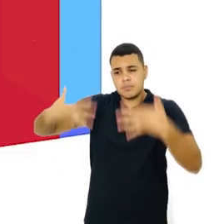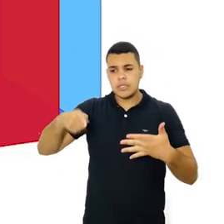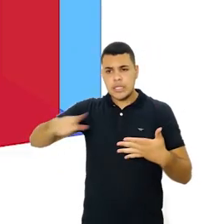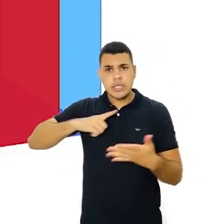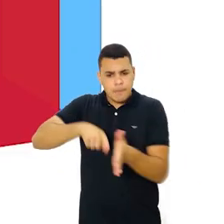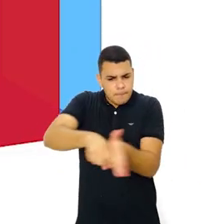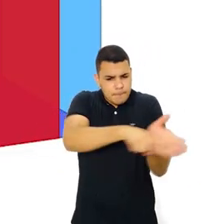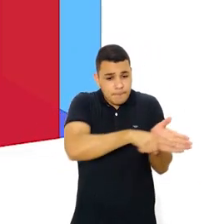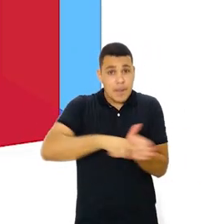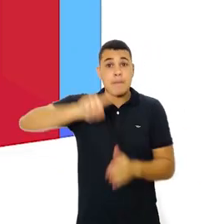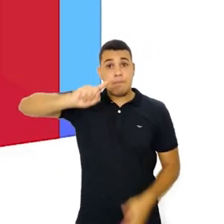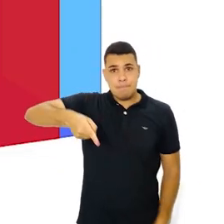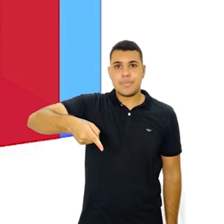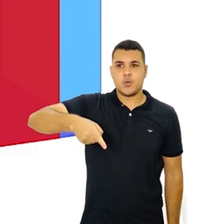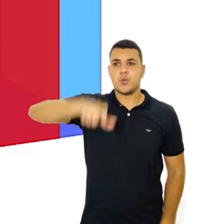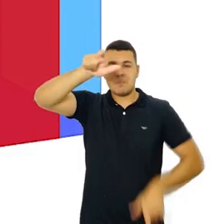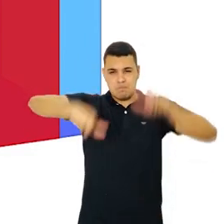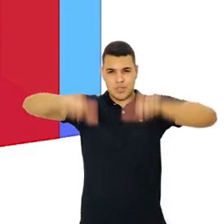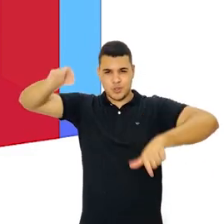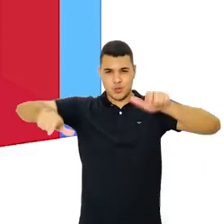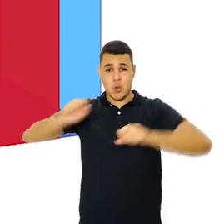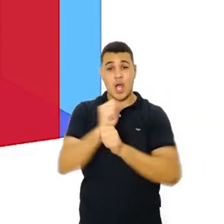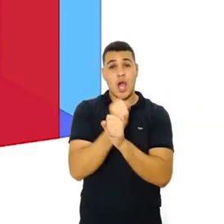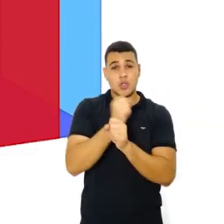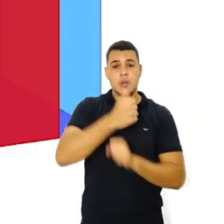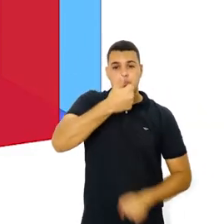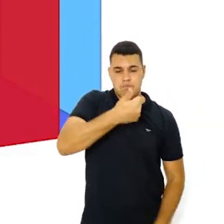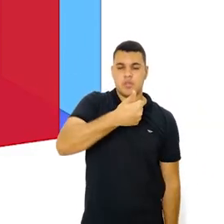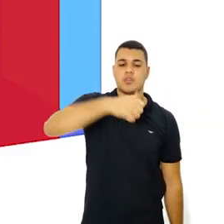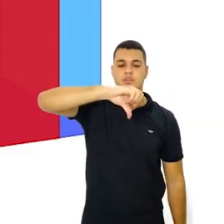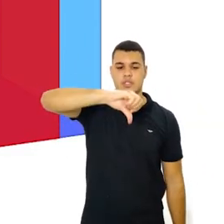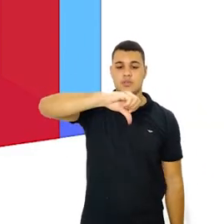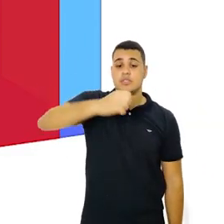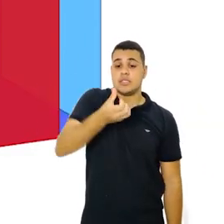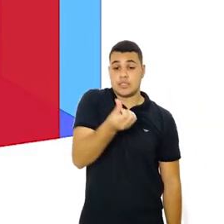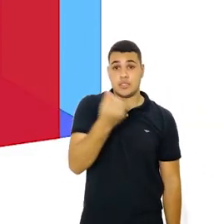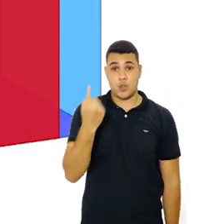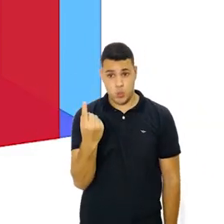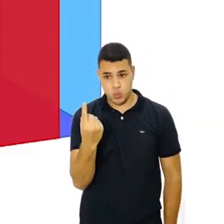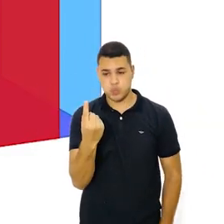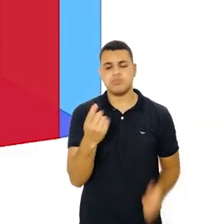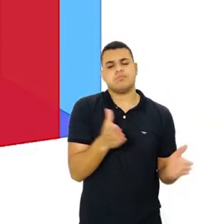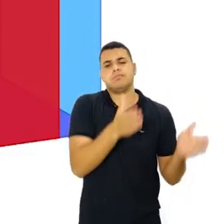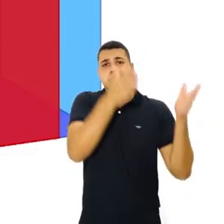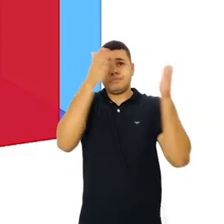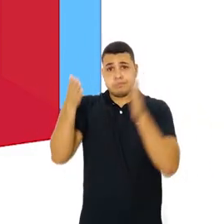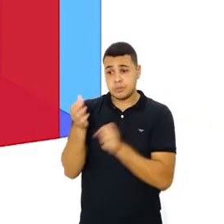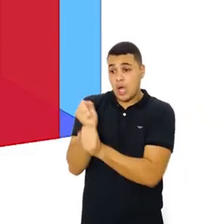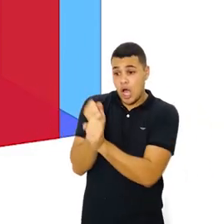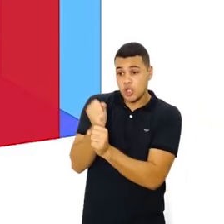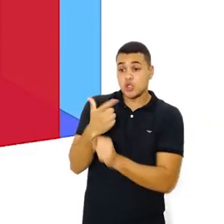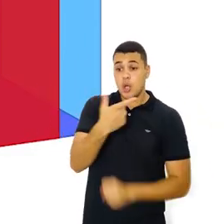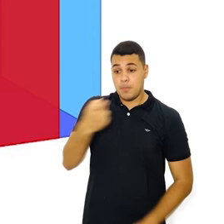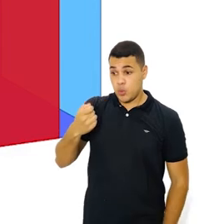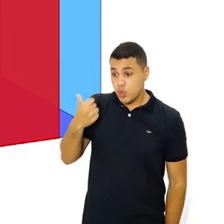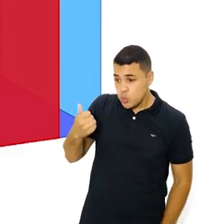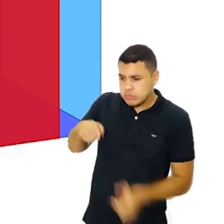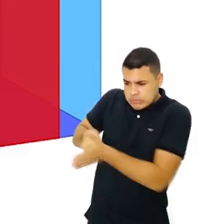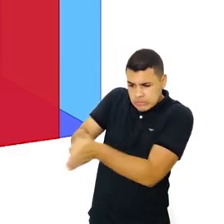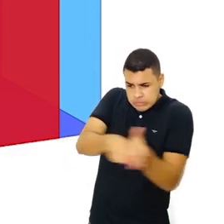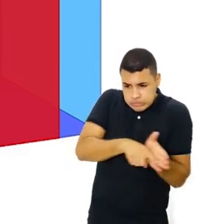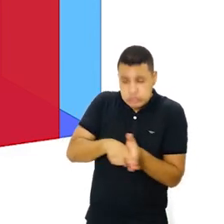Right. Ele analisou mil pessoas em 1961 e mil pessoas em 2001.